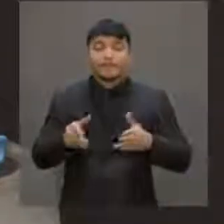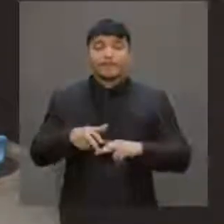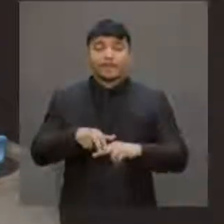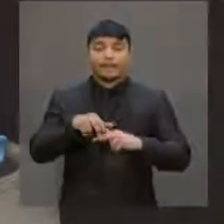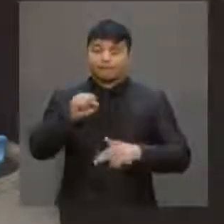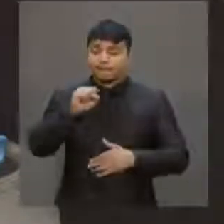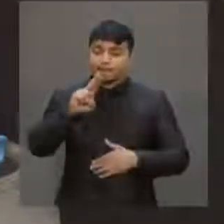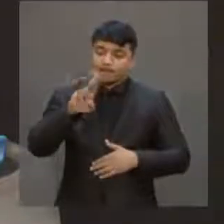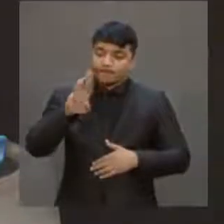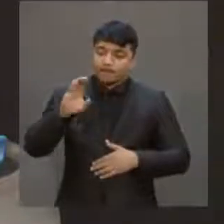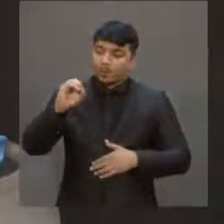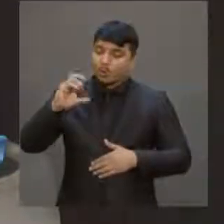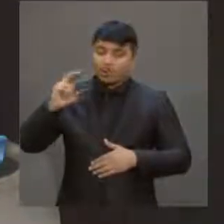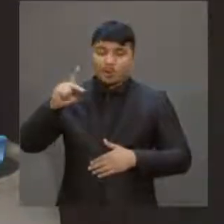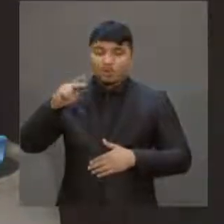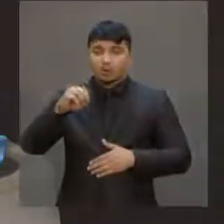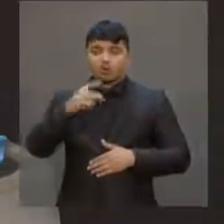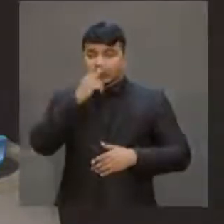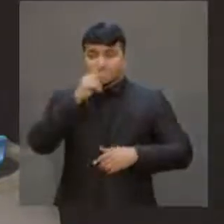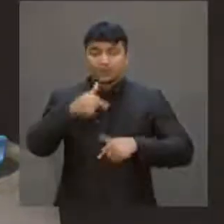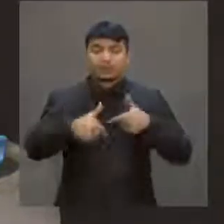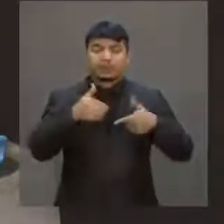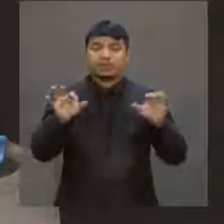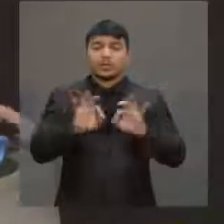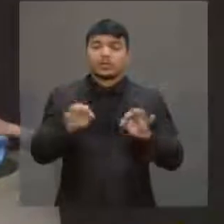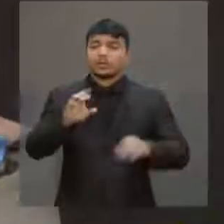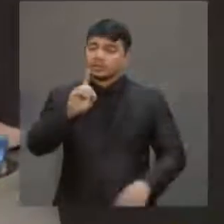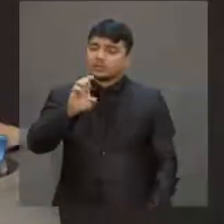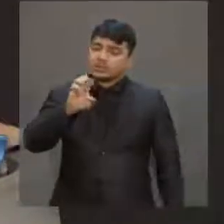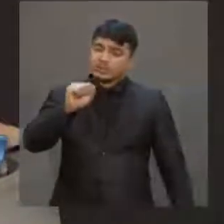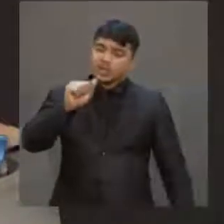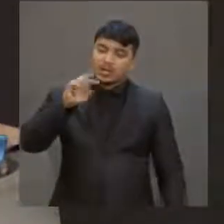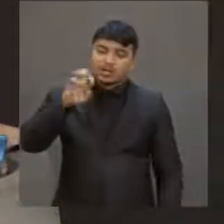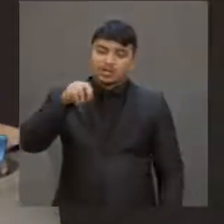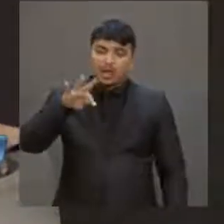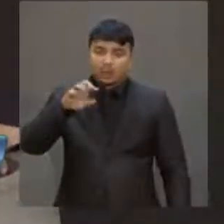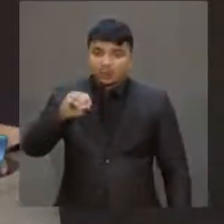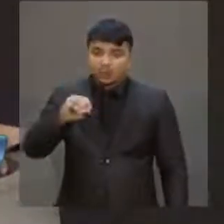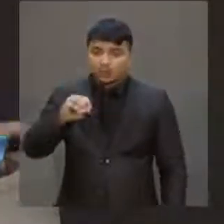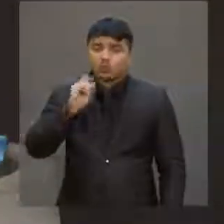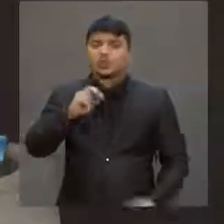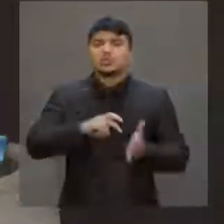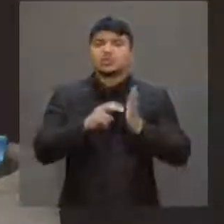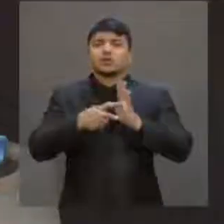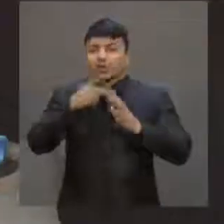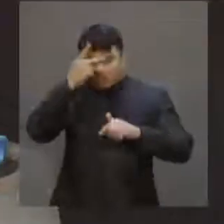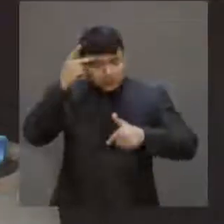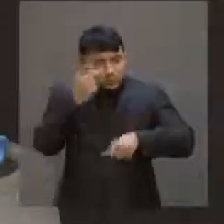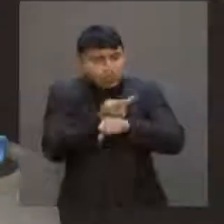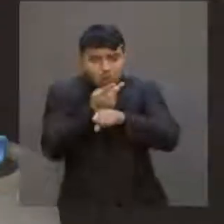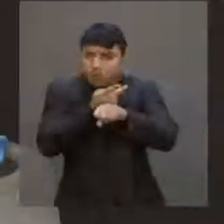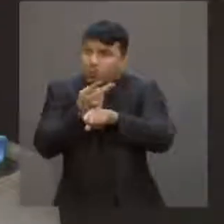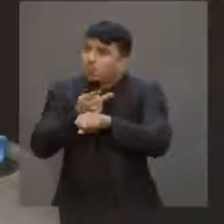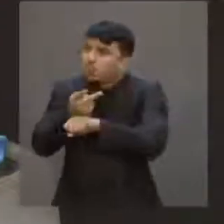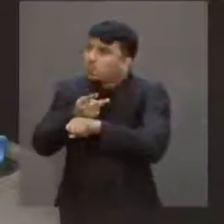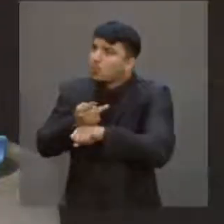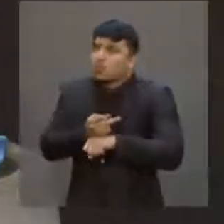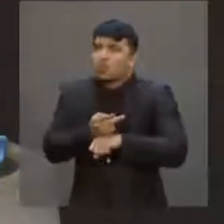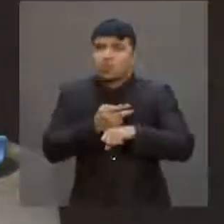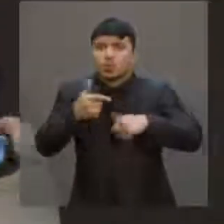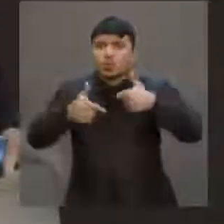subocupado, desempregado ou desalentado. O desalentado é aquele que procurou, procurou, procurou e não procura mais porque caiu em